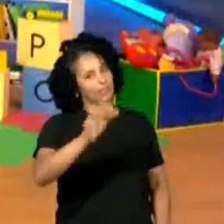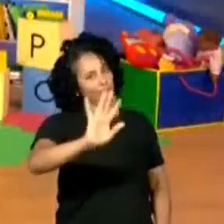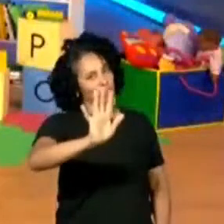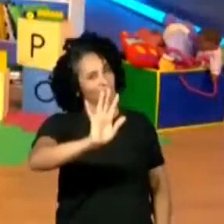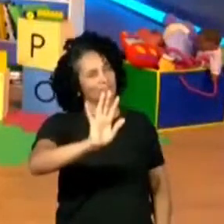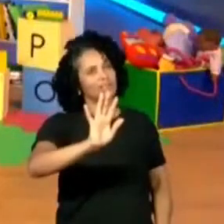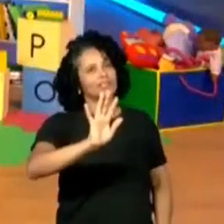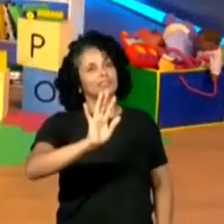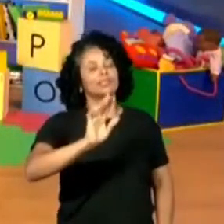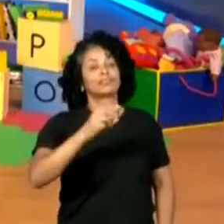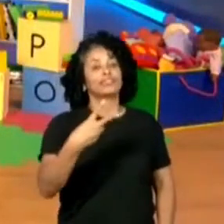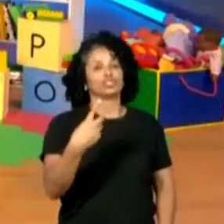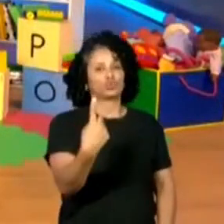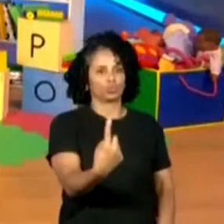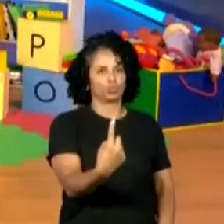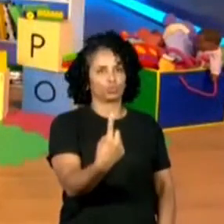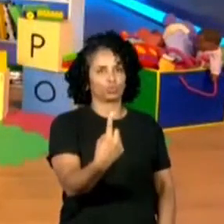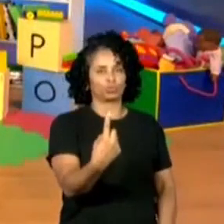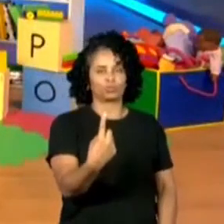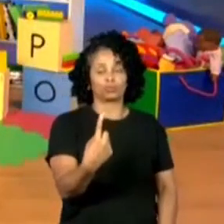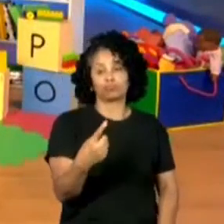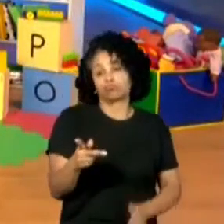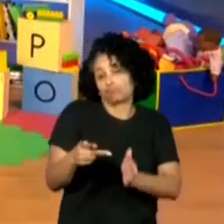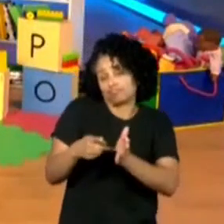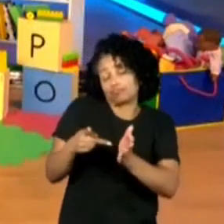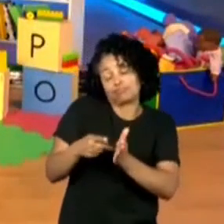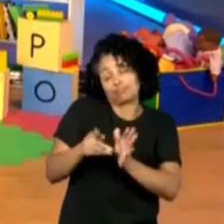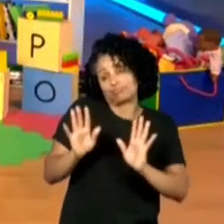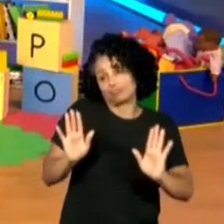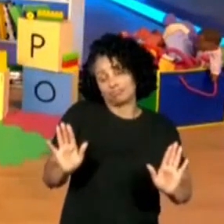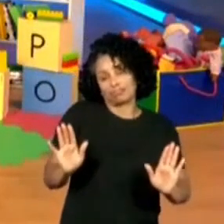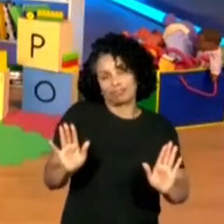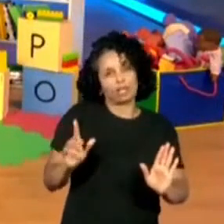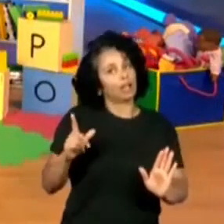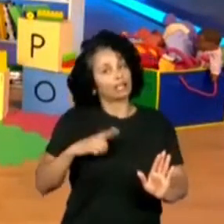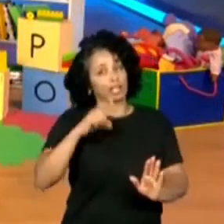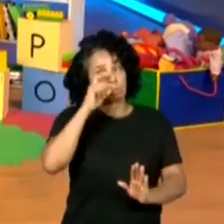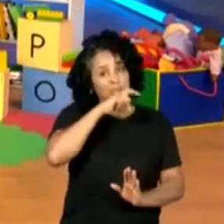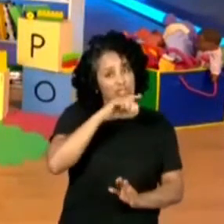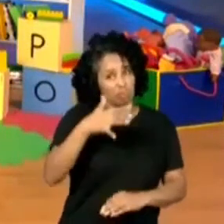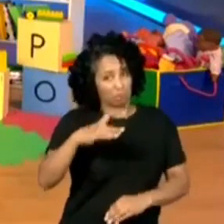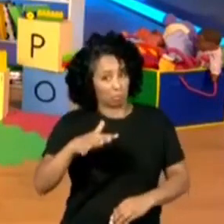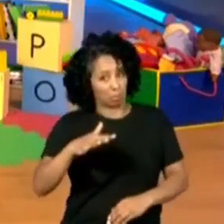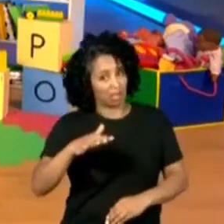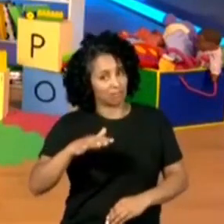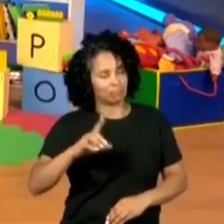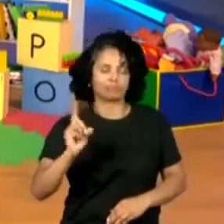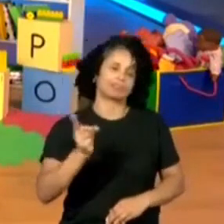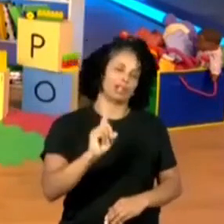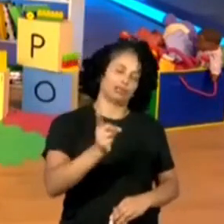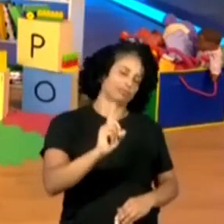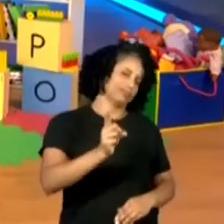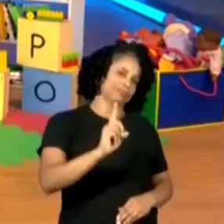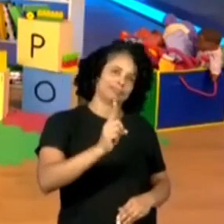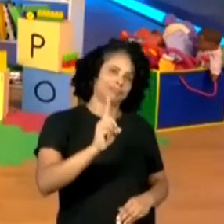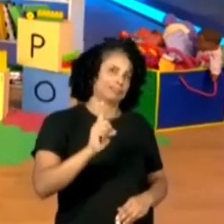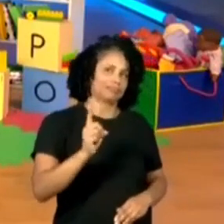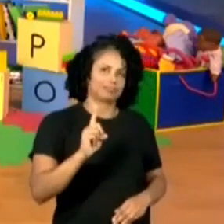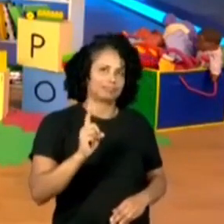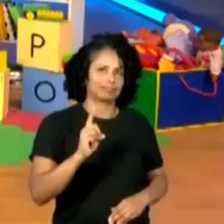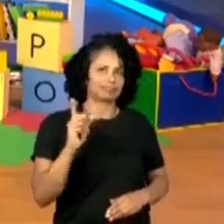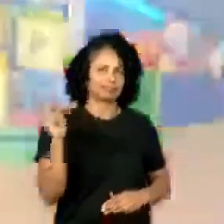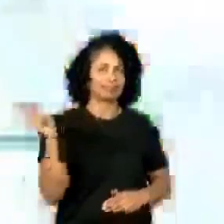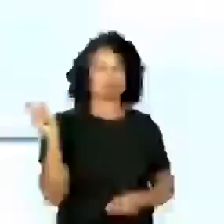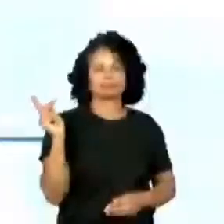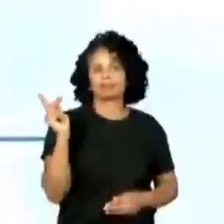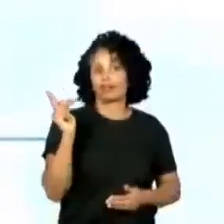Não, ele tem 21. É. Mas aí, conta a meia mentira? Não, não, mentira é mentira. Ó, tá aqui, ó. Essa é a